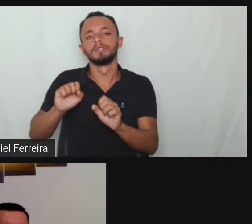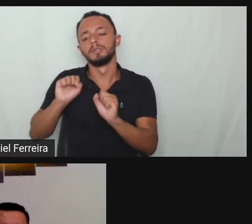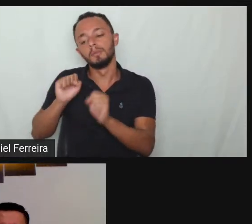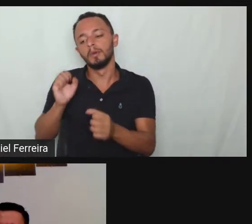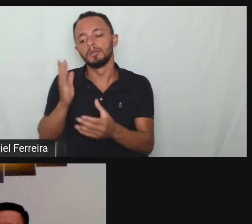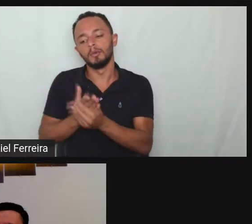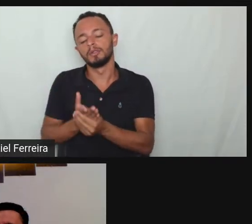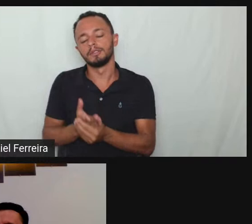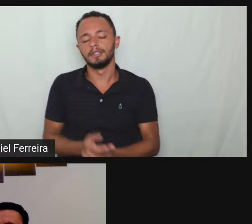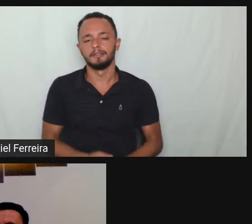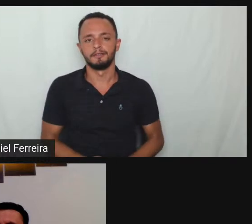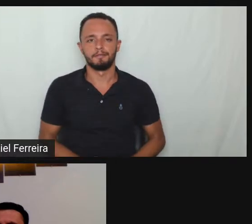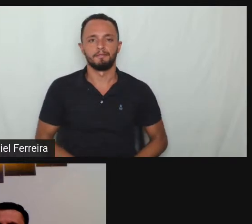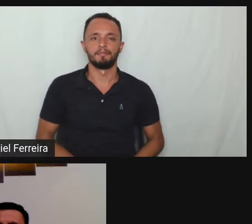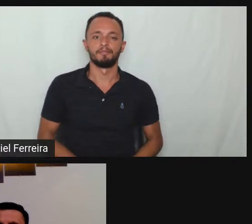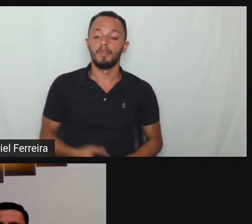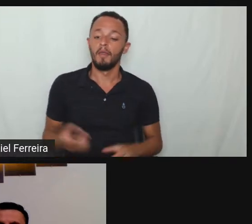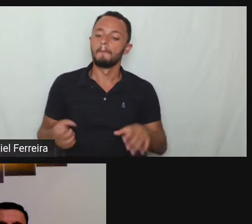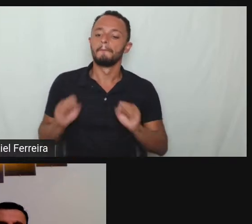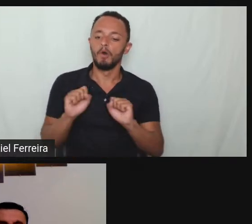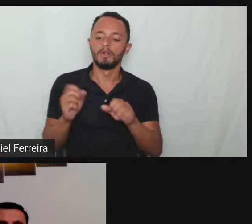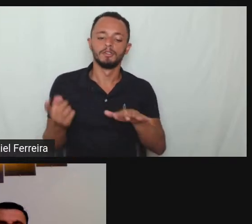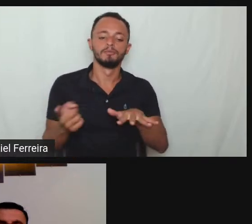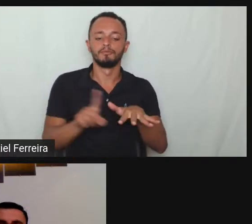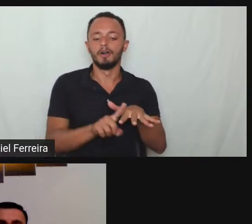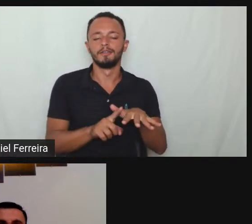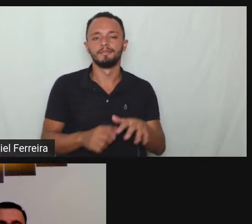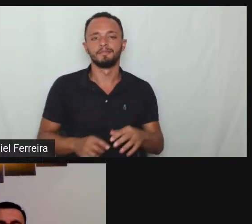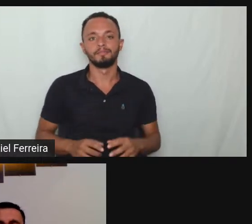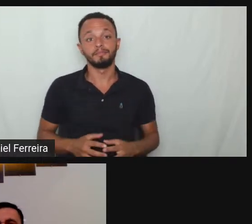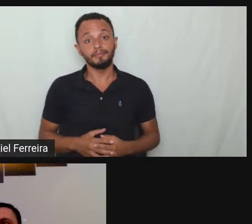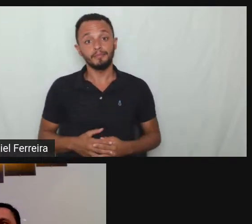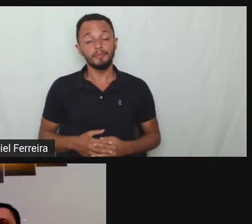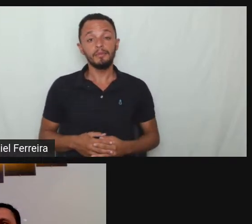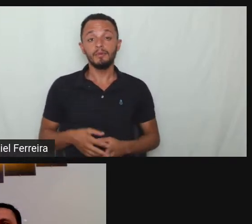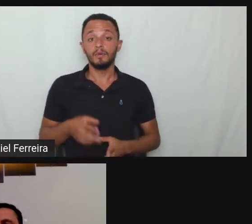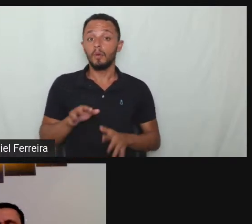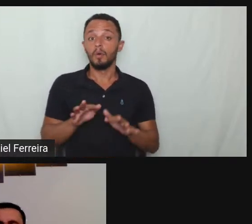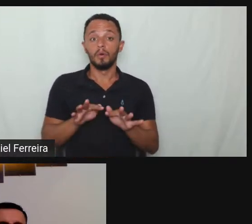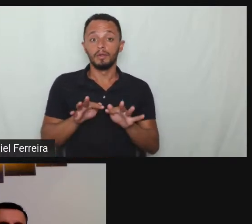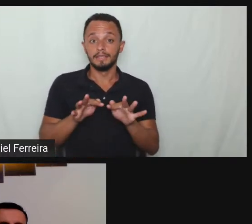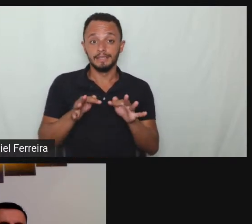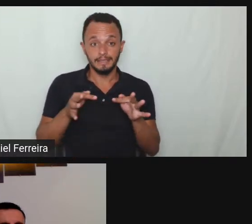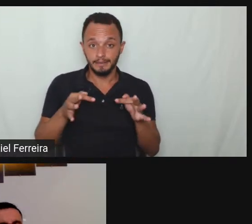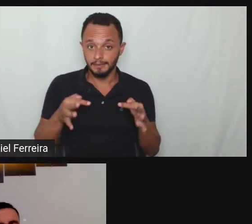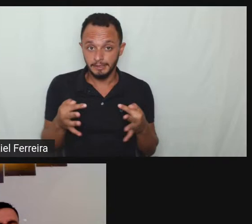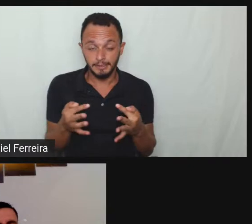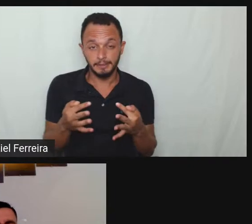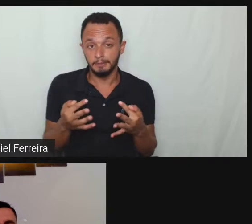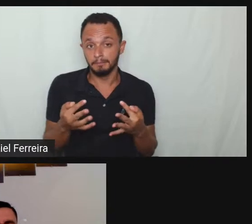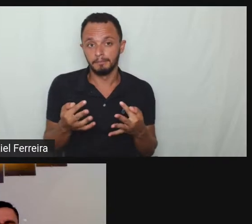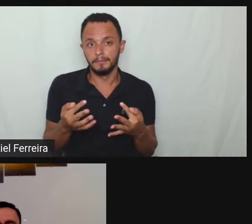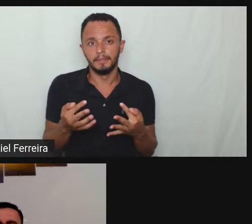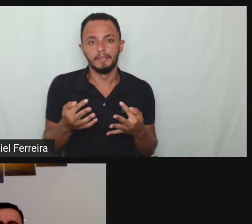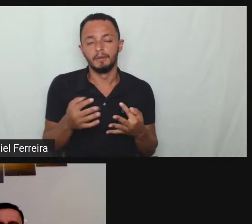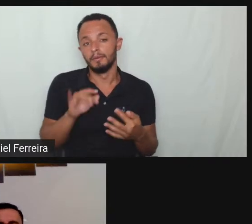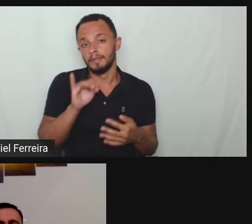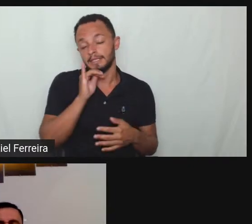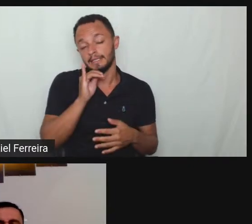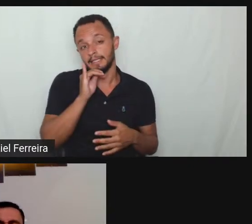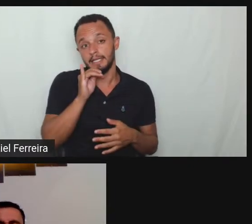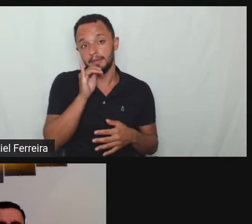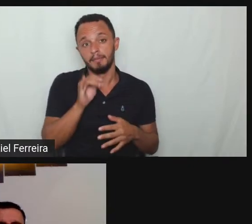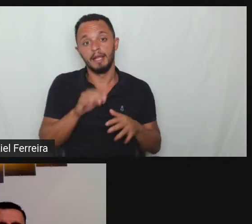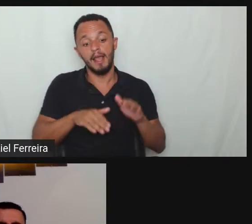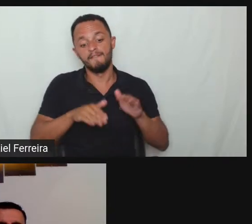concordo concordo quando simplesmente você não consegue pela pela determinação a empresa está cumprindo a lei de